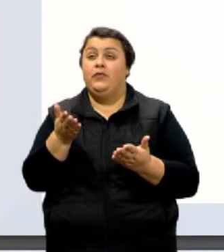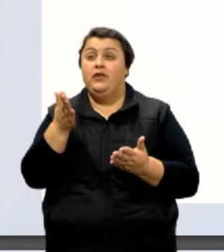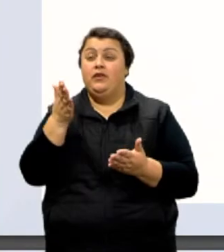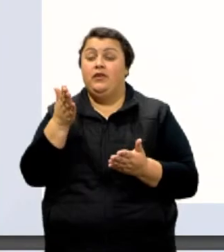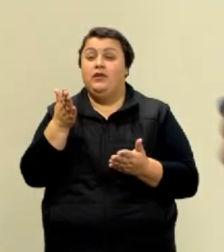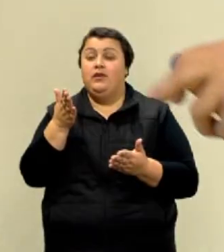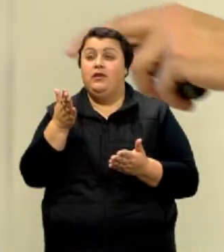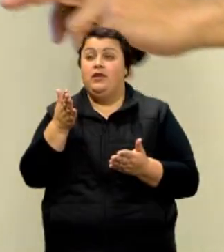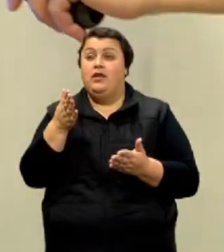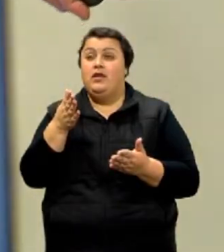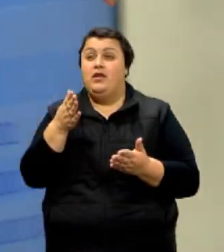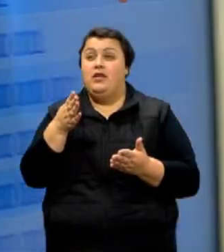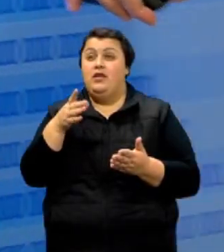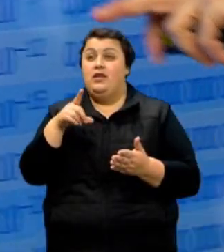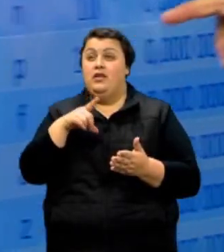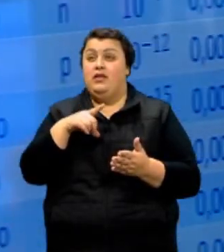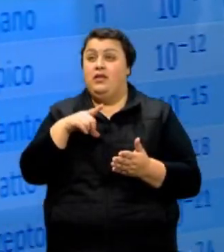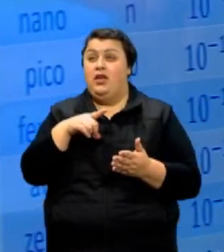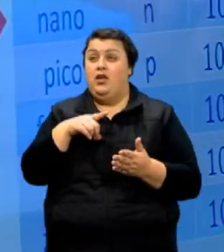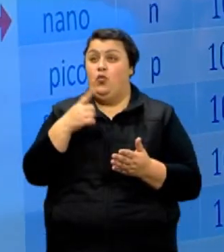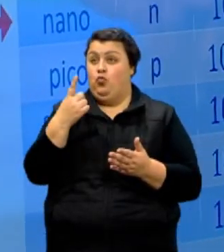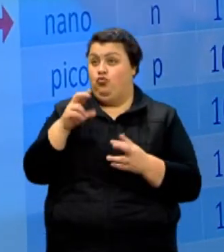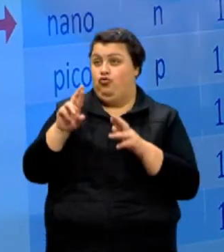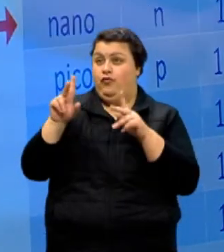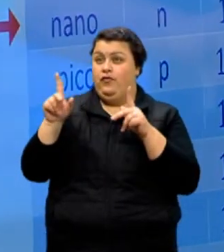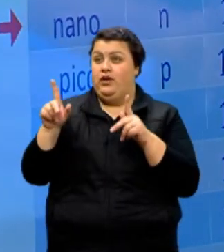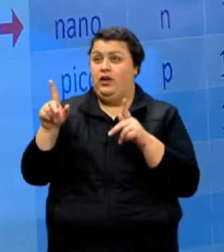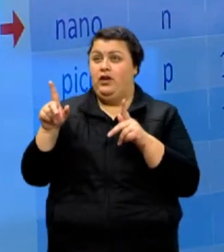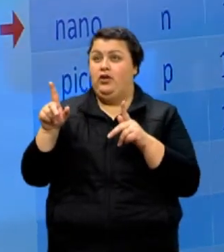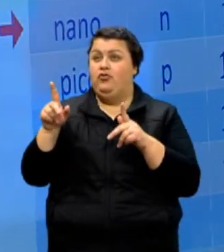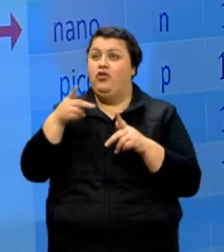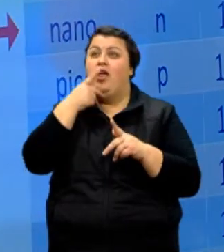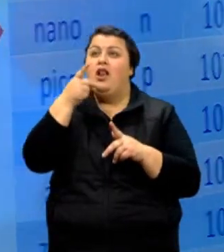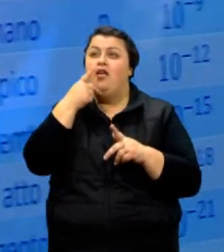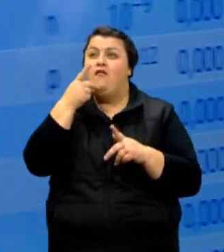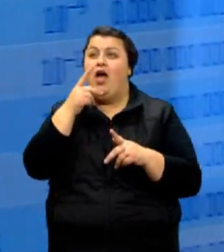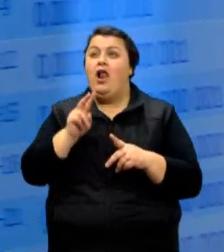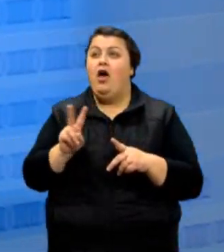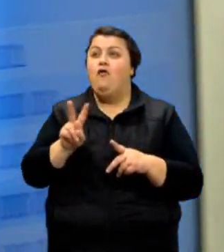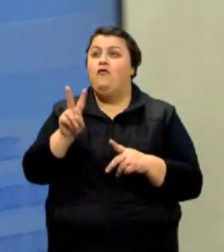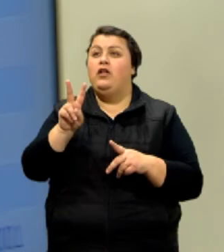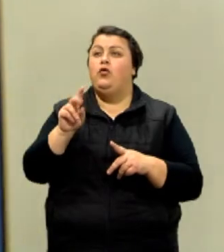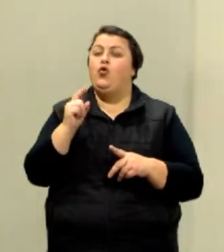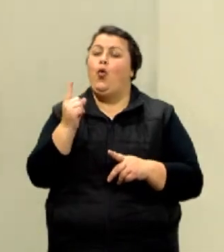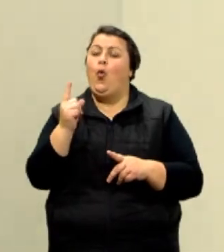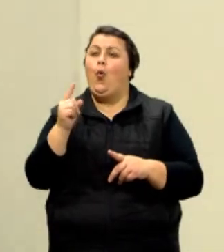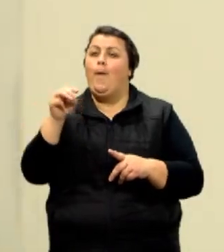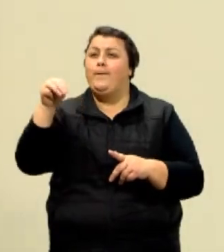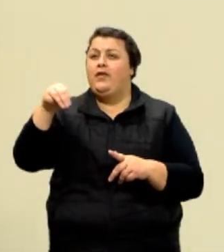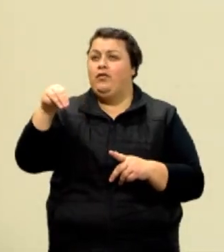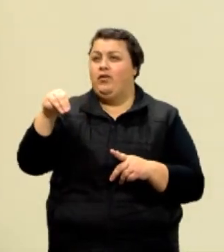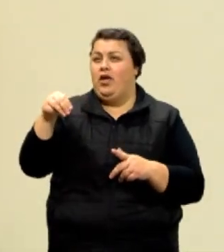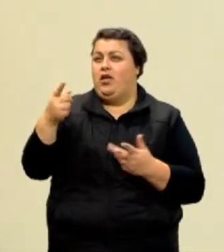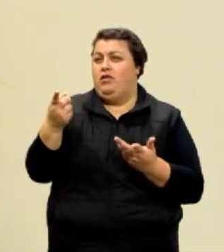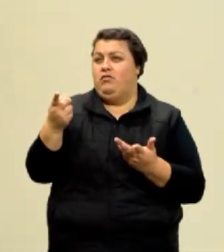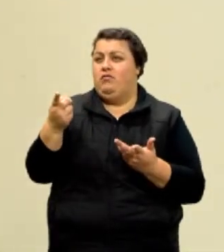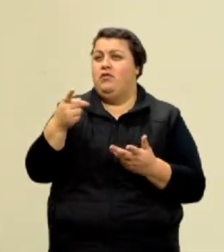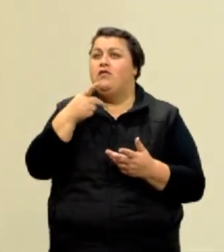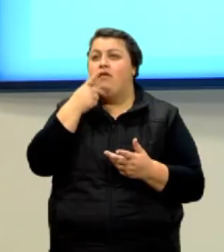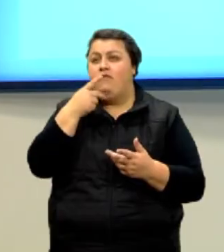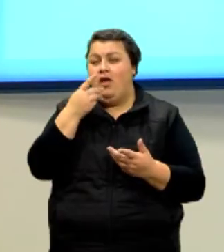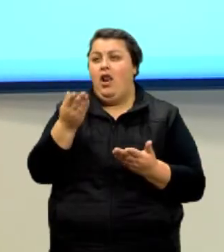se ele botar um diferente assim no Enem, em geral ele diz quanto vale. É um milionésimo, é um bilionésimo, né?